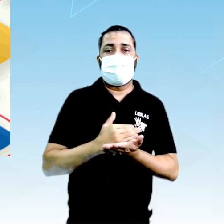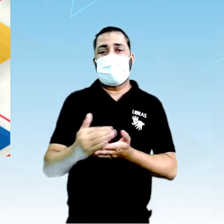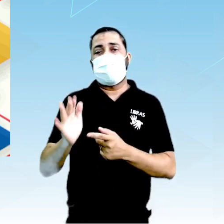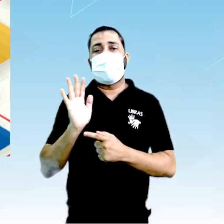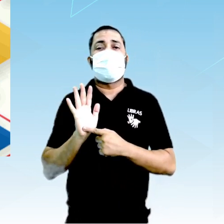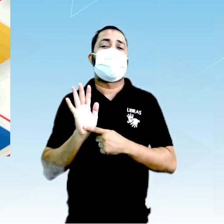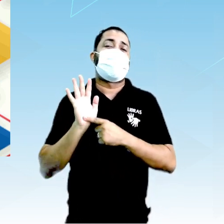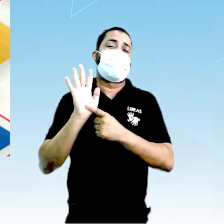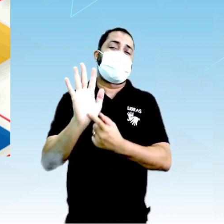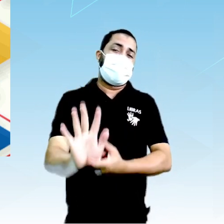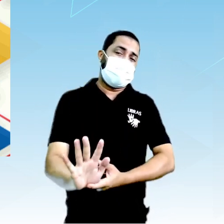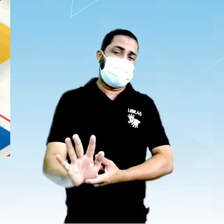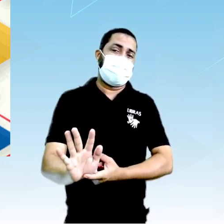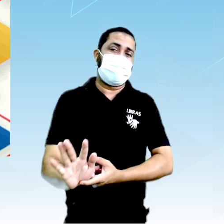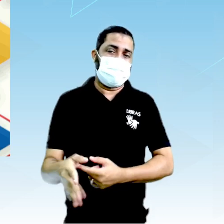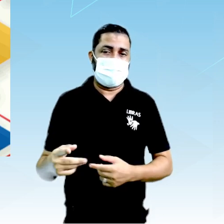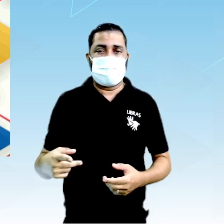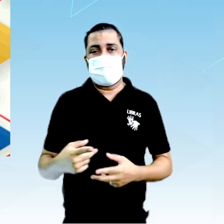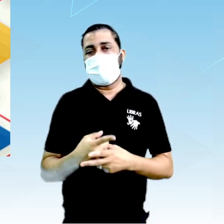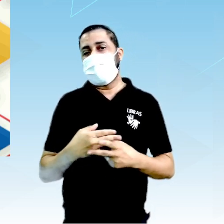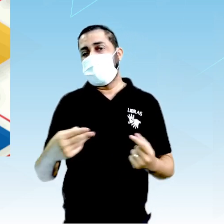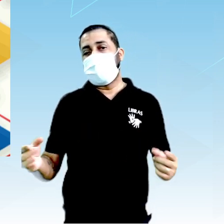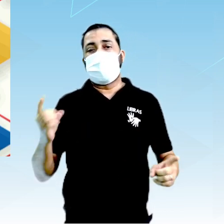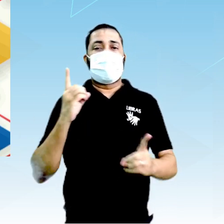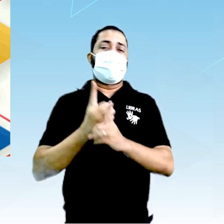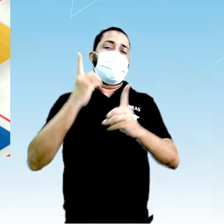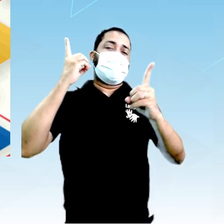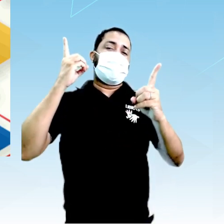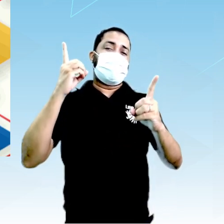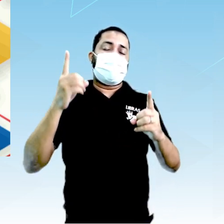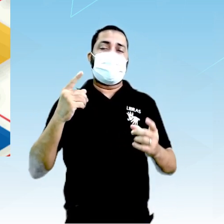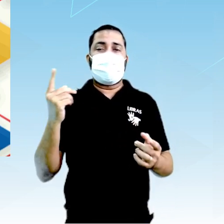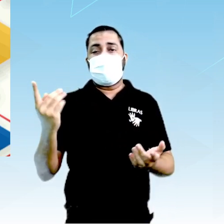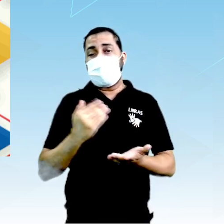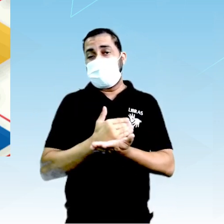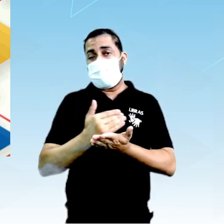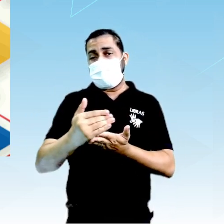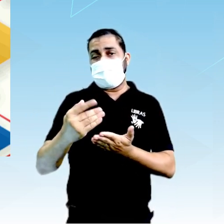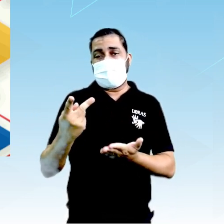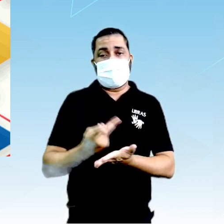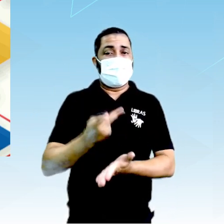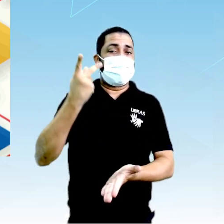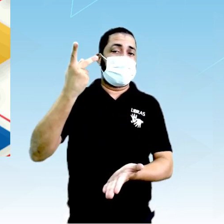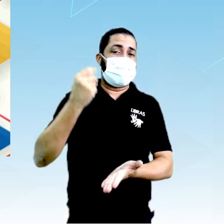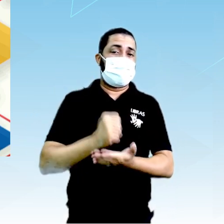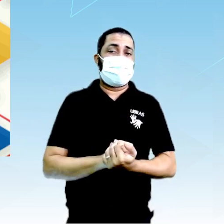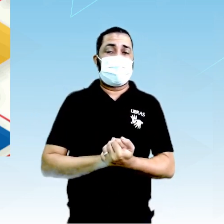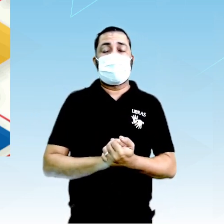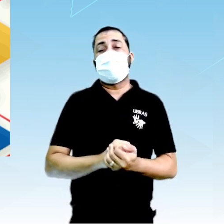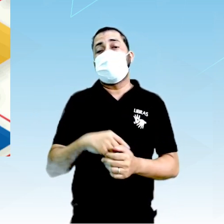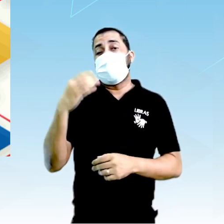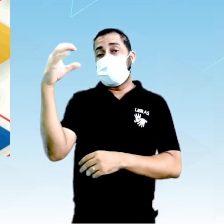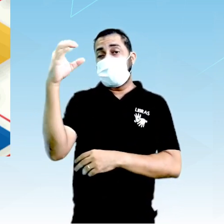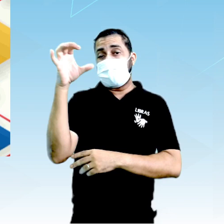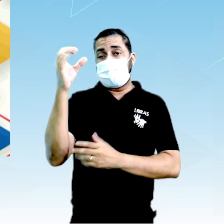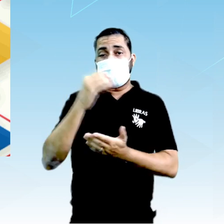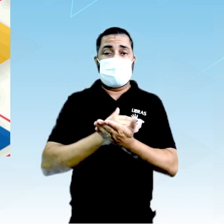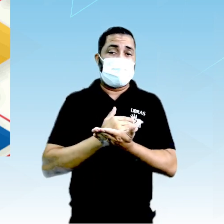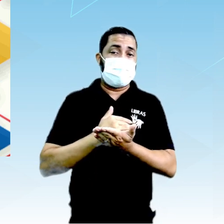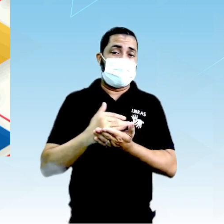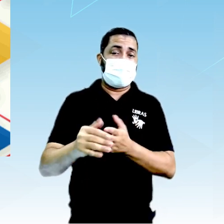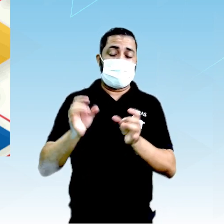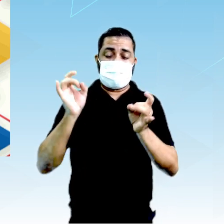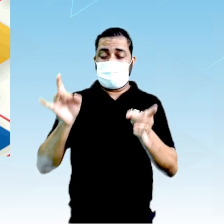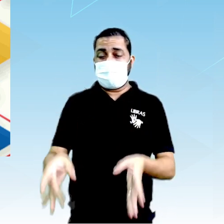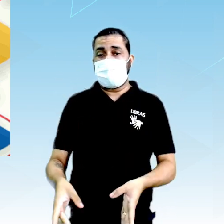aparecer e muitas descobertas começam a acontecer simultaneamente, os cientistas começam a